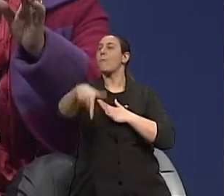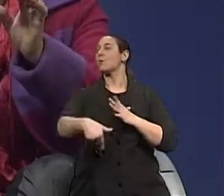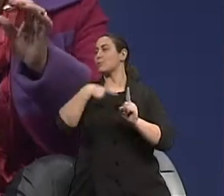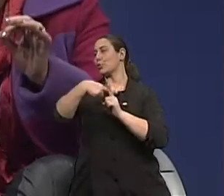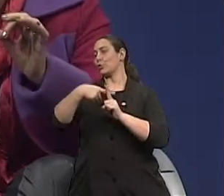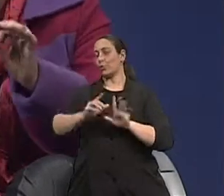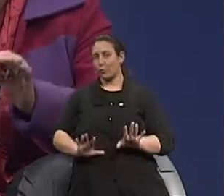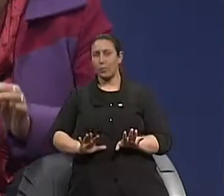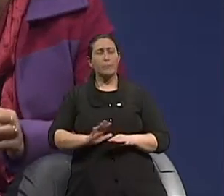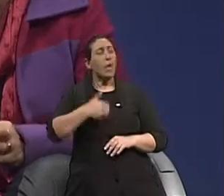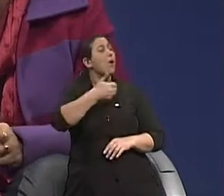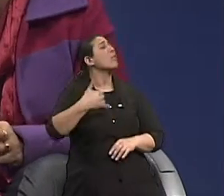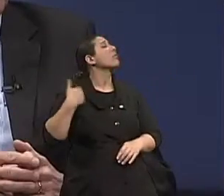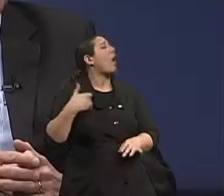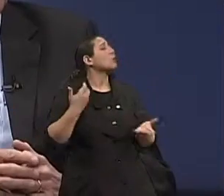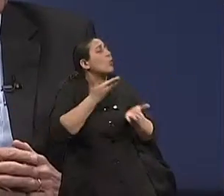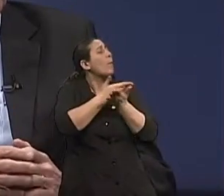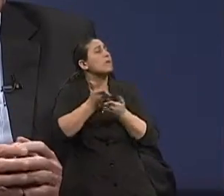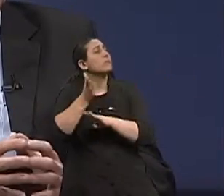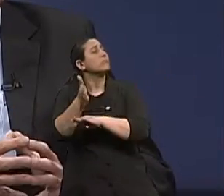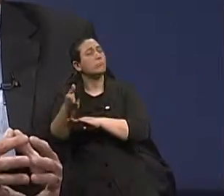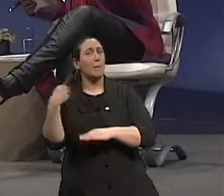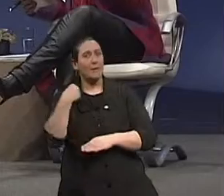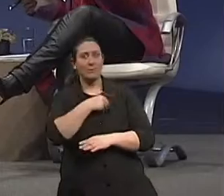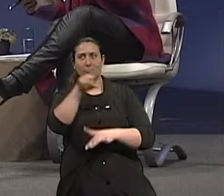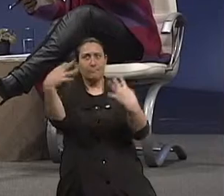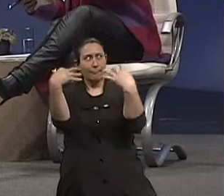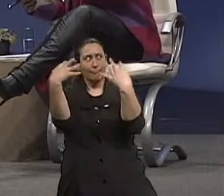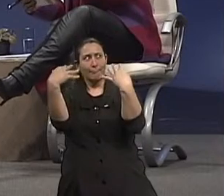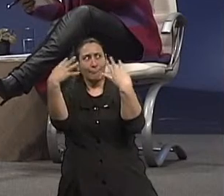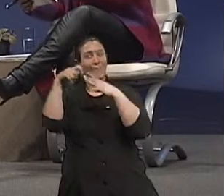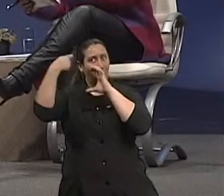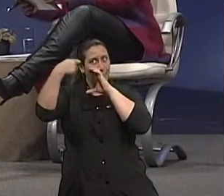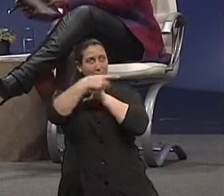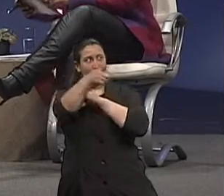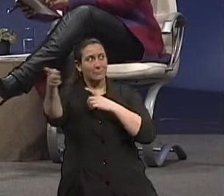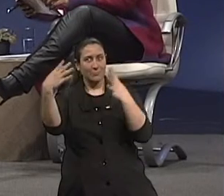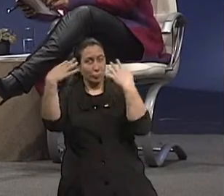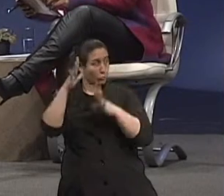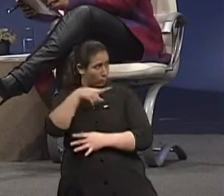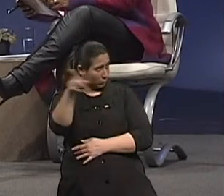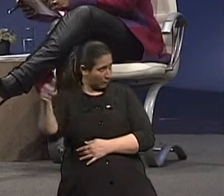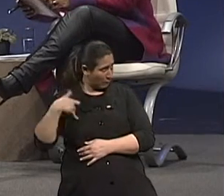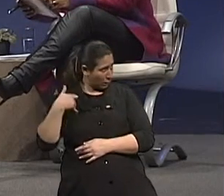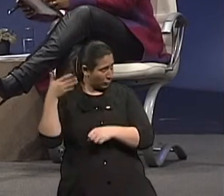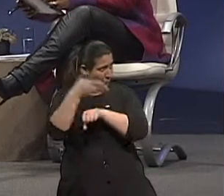Então, qual é a idade de ir ao geriátrico? Os guris estão tudo me olhando ali, Esses câmeras bonitos aqui já estão na idade de ir ao geriátrico? Já estão atrasados.